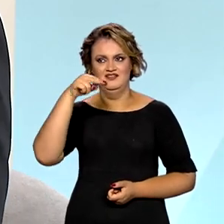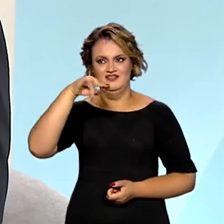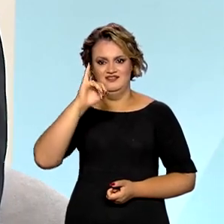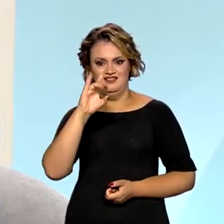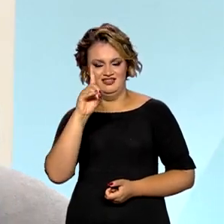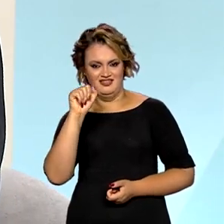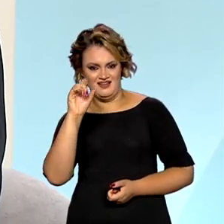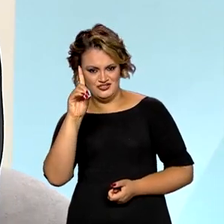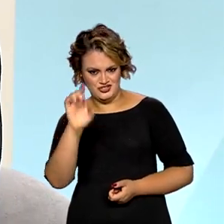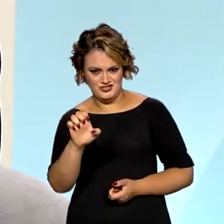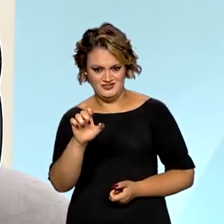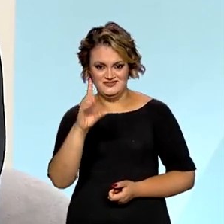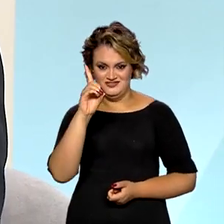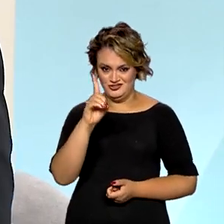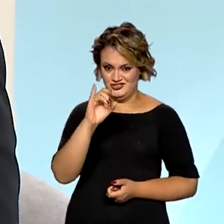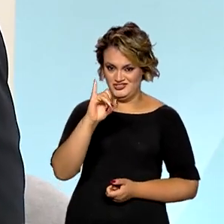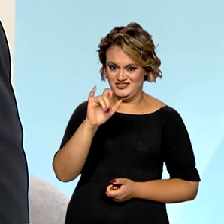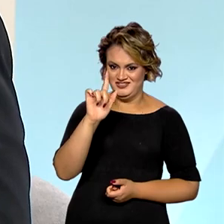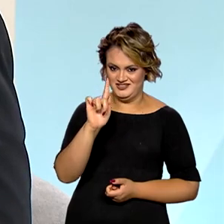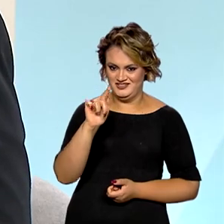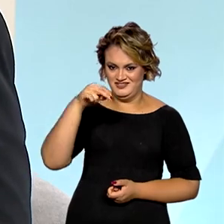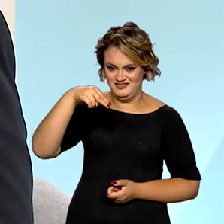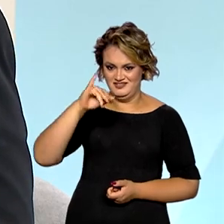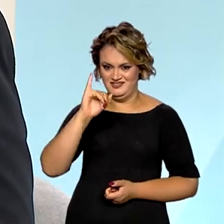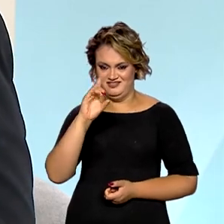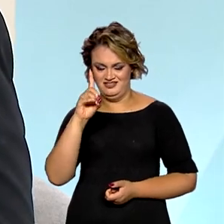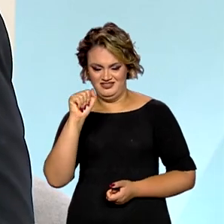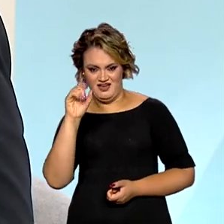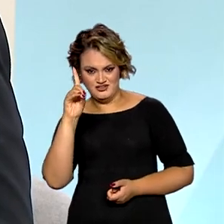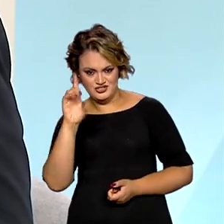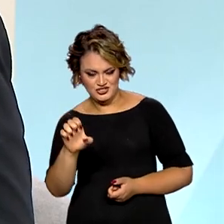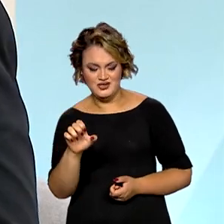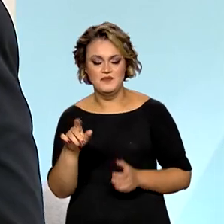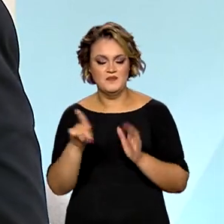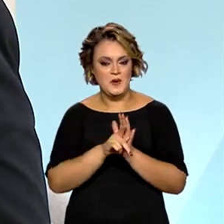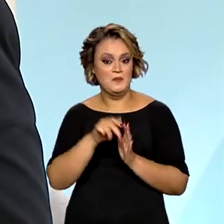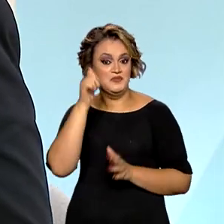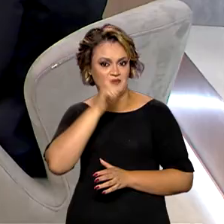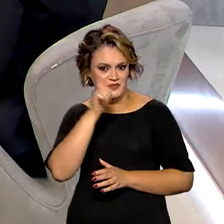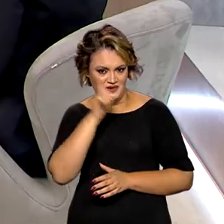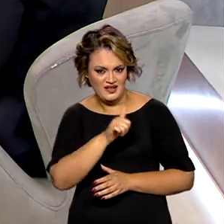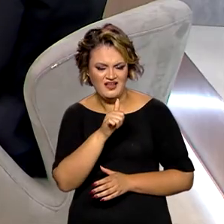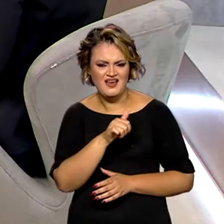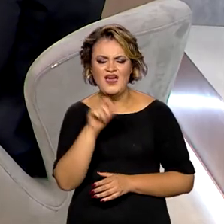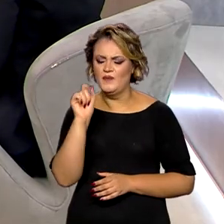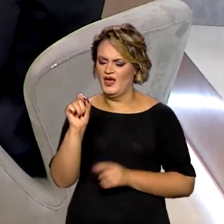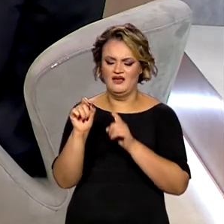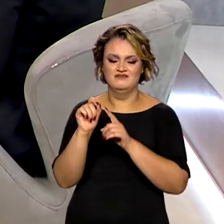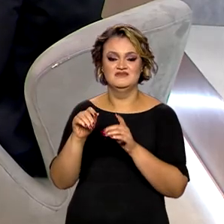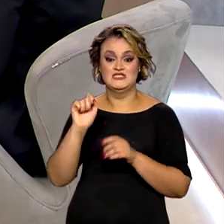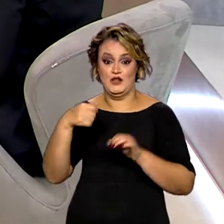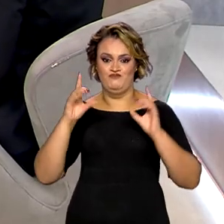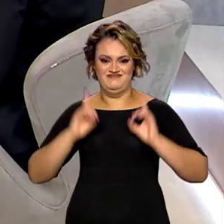específico com essa palavra, dignidade da mulher. Então, quando a gente trata isso, é porque qualquer violação de direito